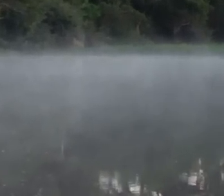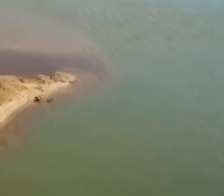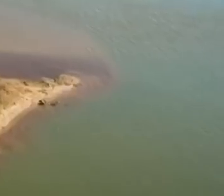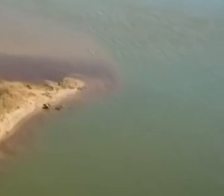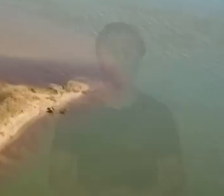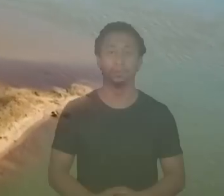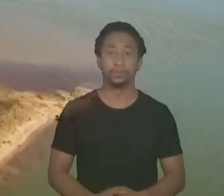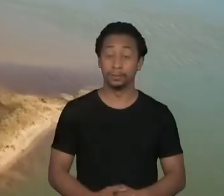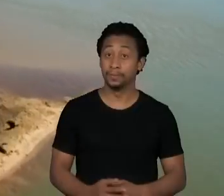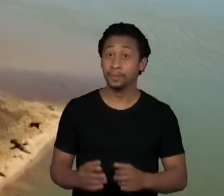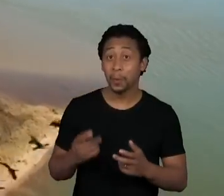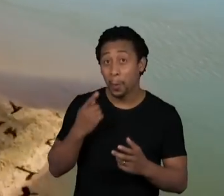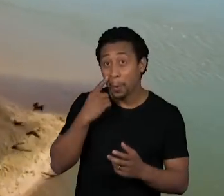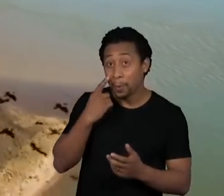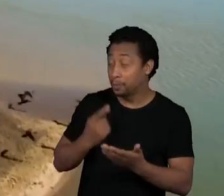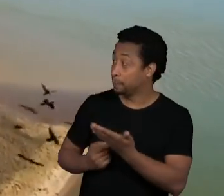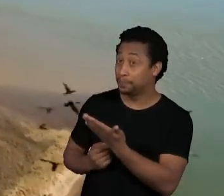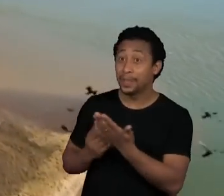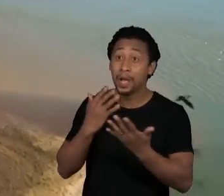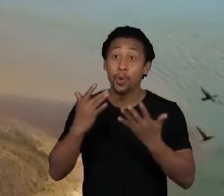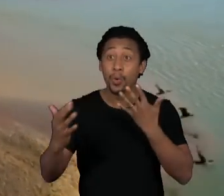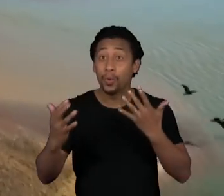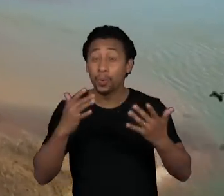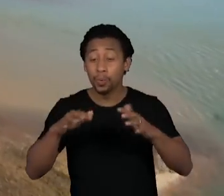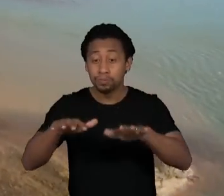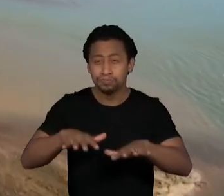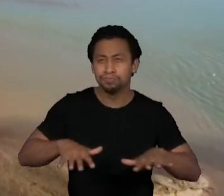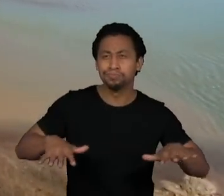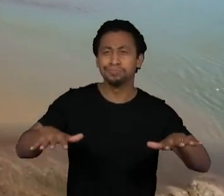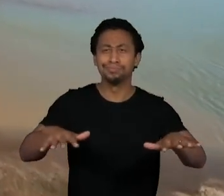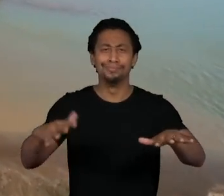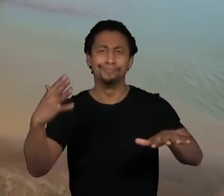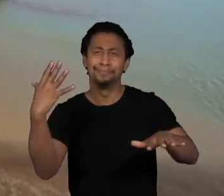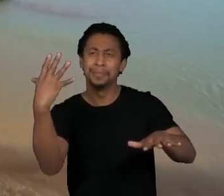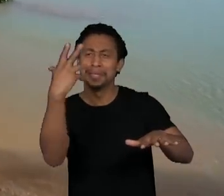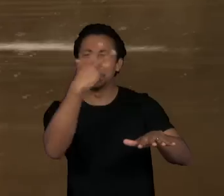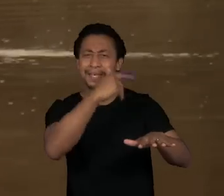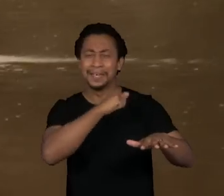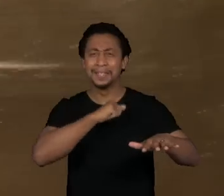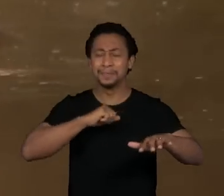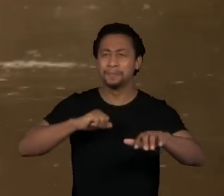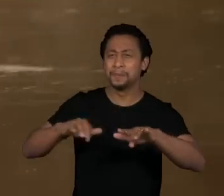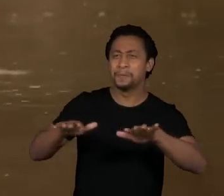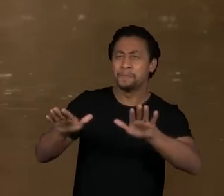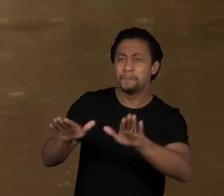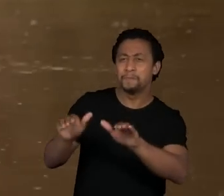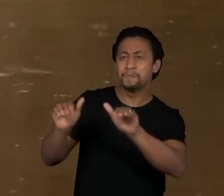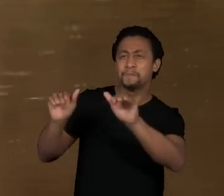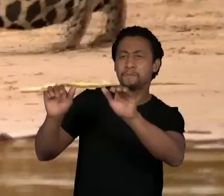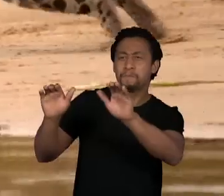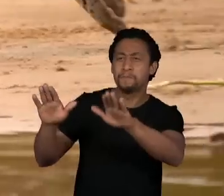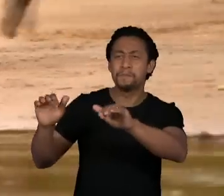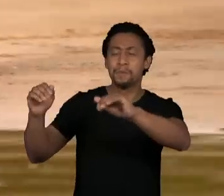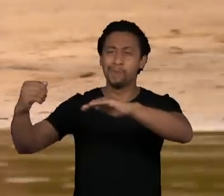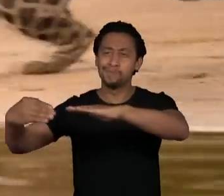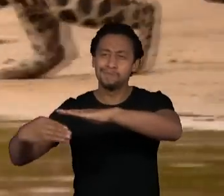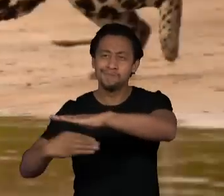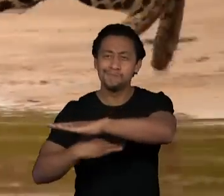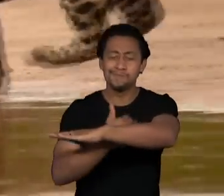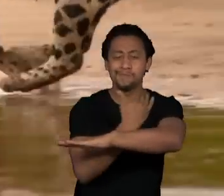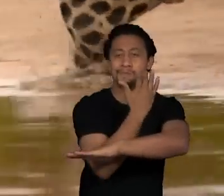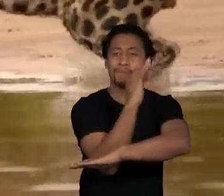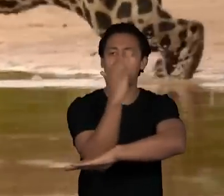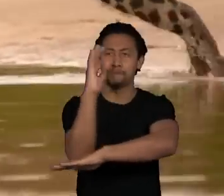Repare nas cores, nas formas, na beleza dos movimentos. A rica biodiversidade brasileira se